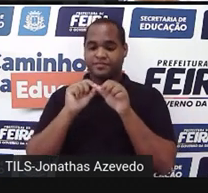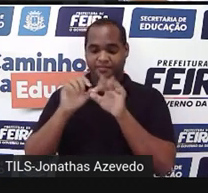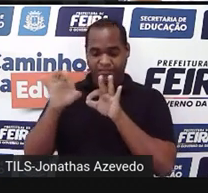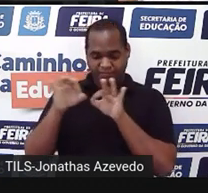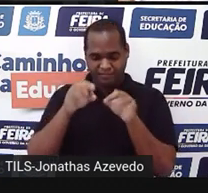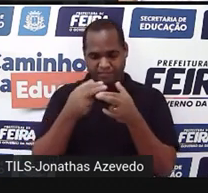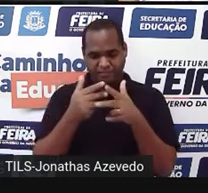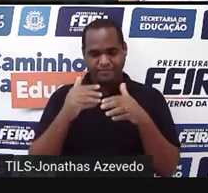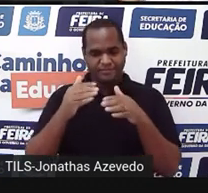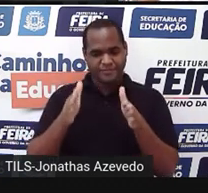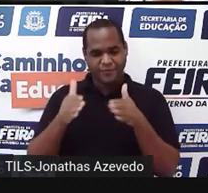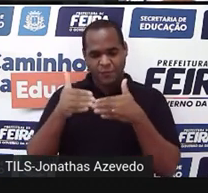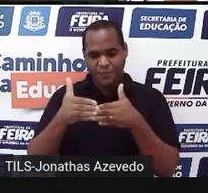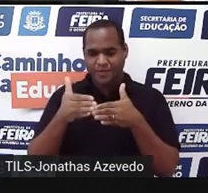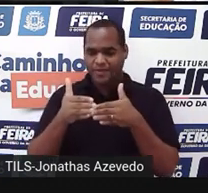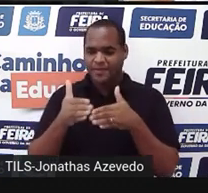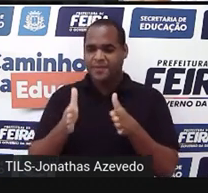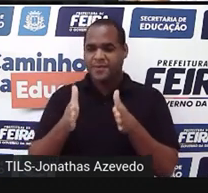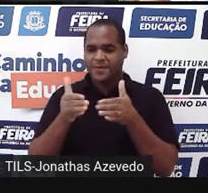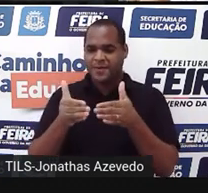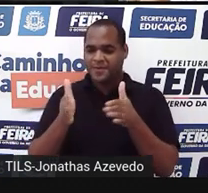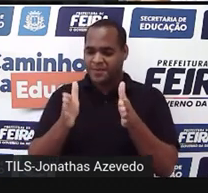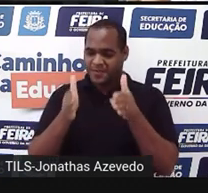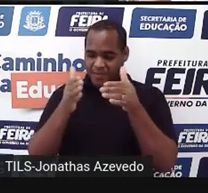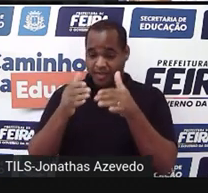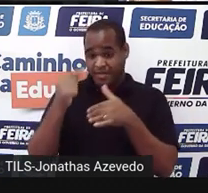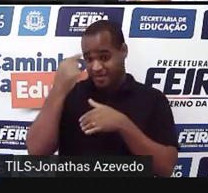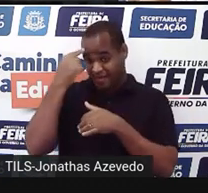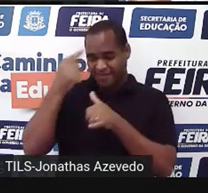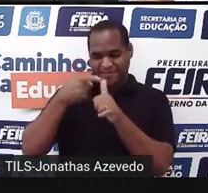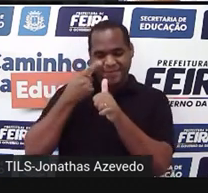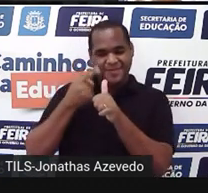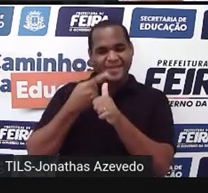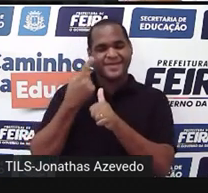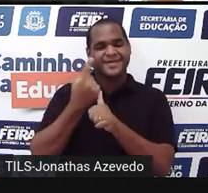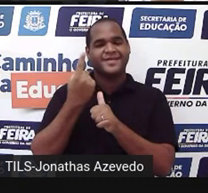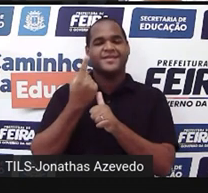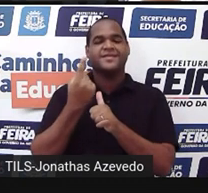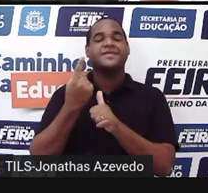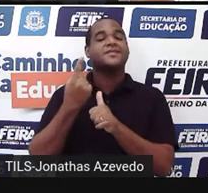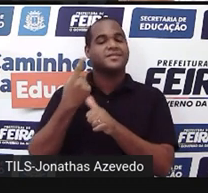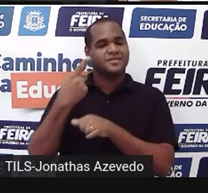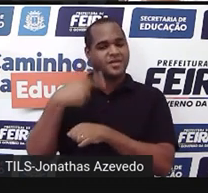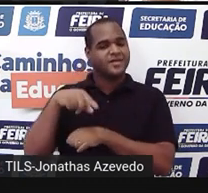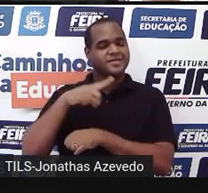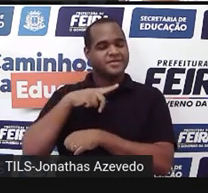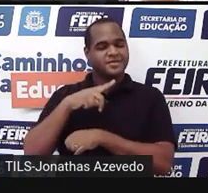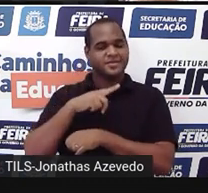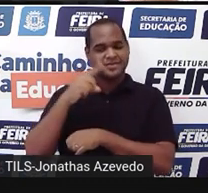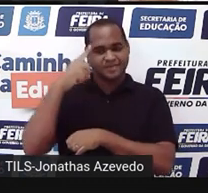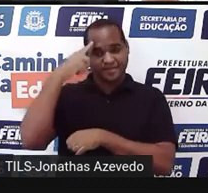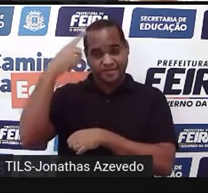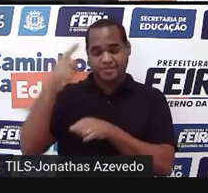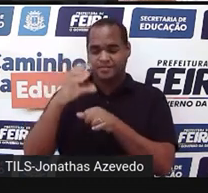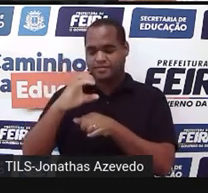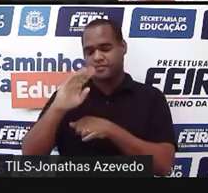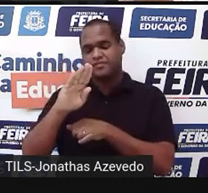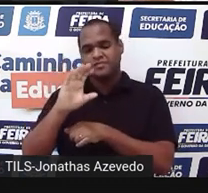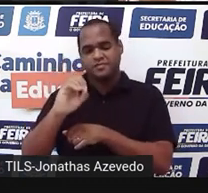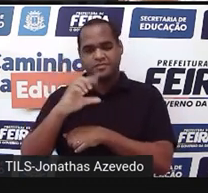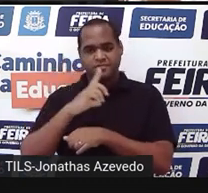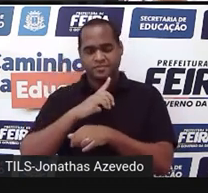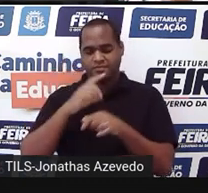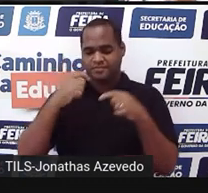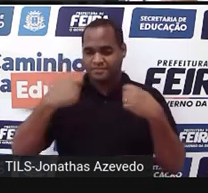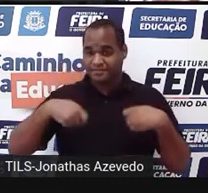empilhamento desses cubinhos. É a primeira ideia. Tá? E para a gente fazer um empilhamento dos cubinhos, a gente precisa